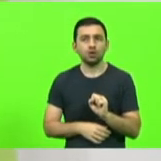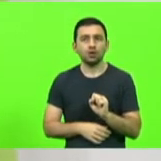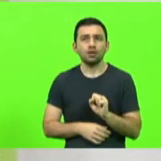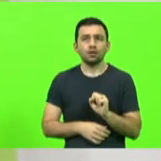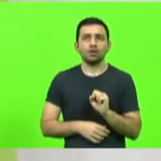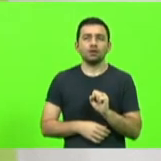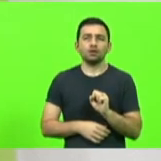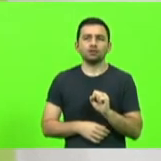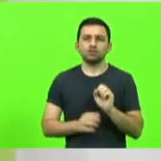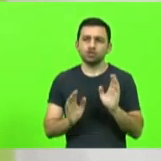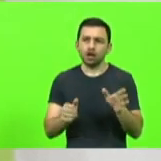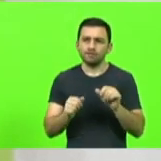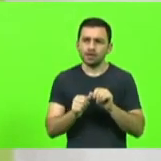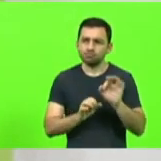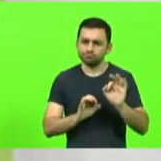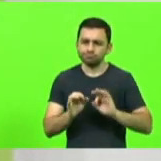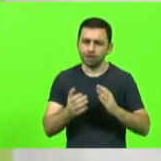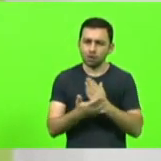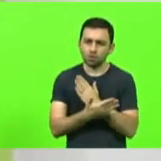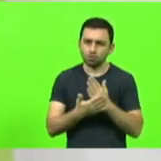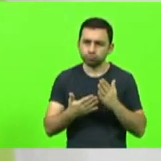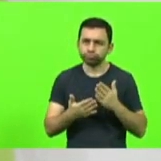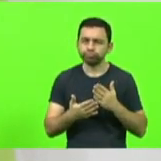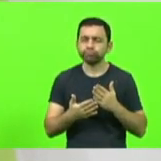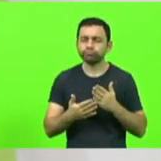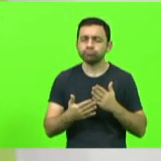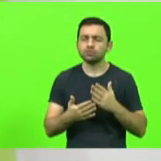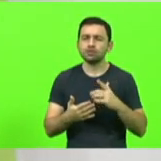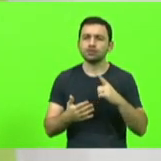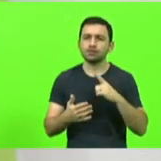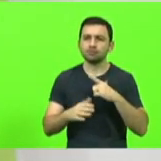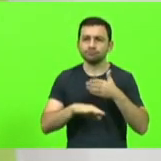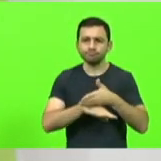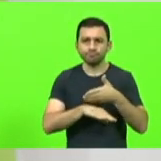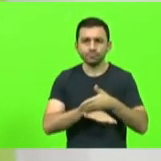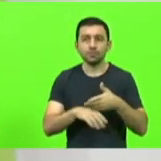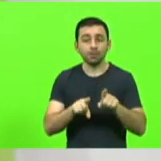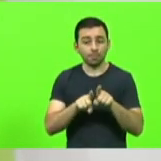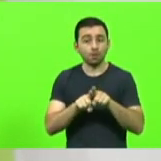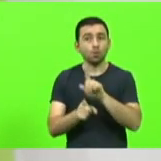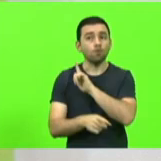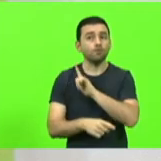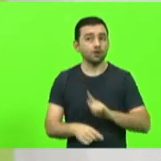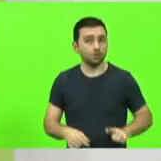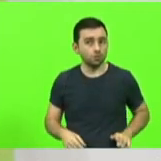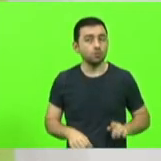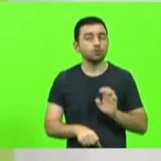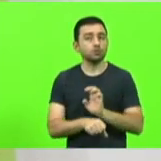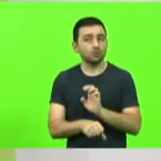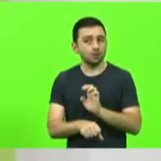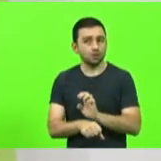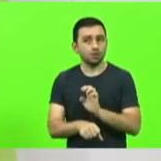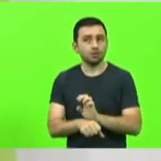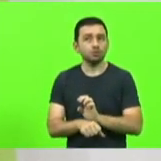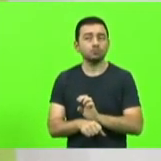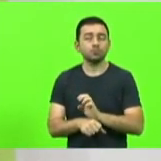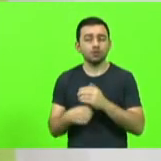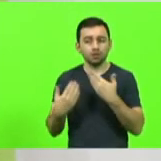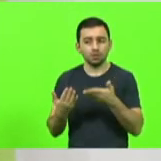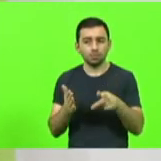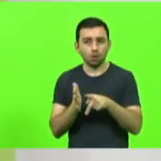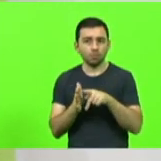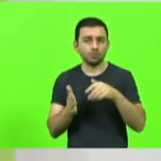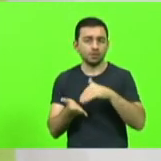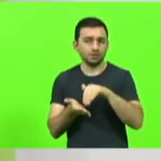intervenções com relação a isso e parabenizar também o governador do estado o governo do estado através da Secretaria de